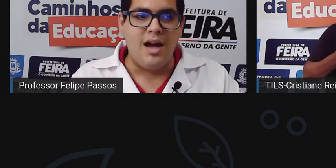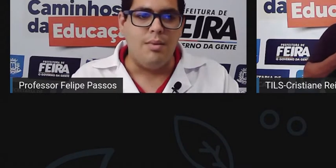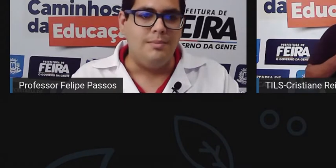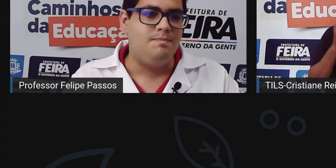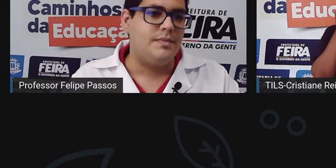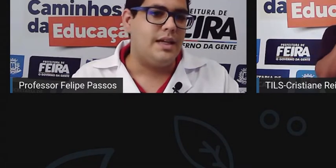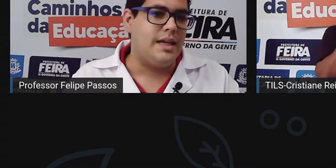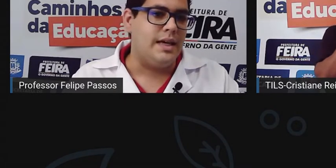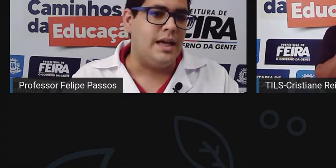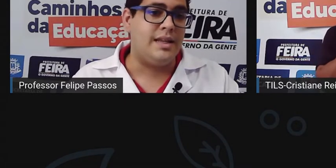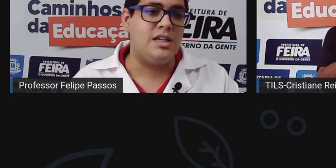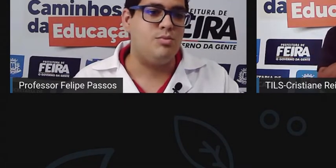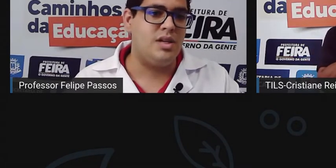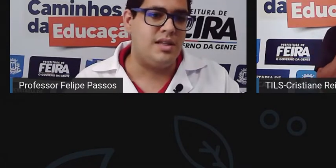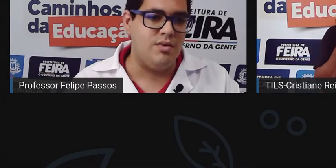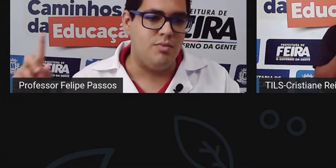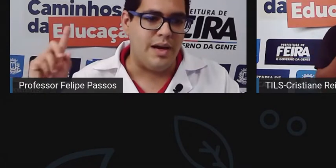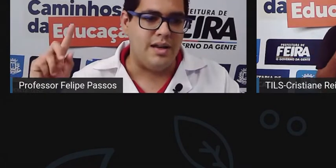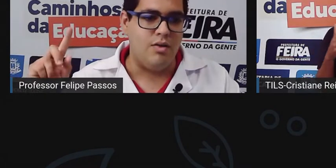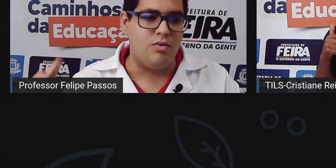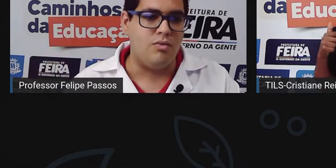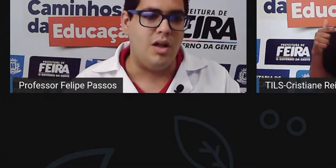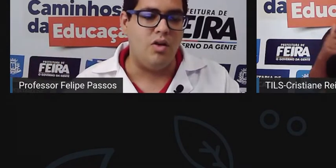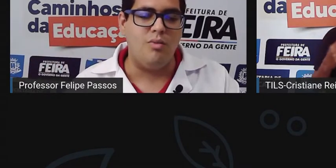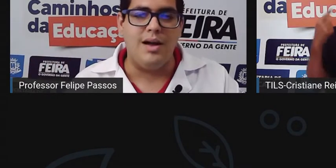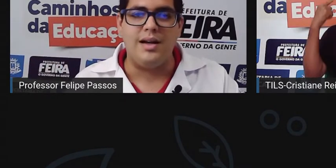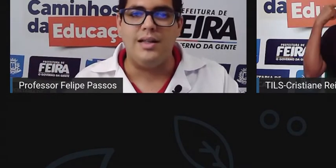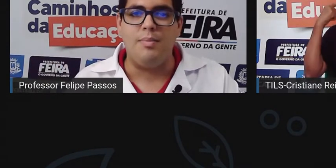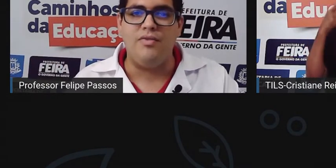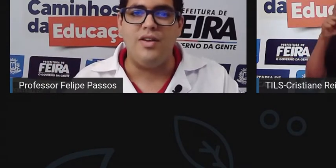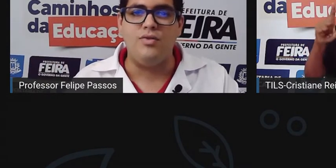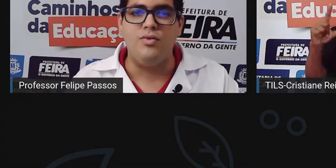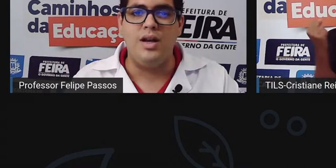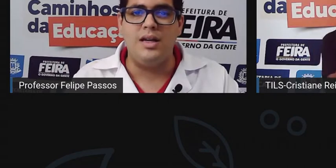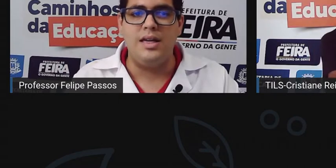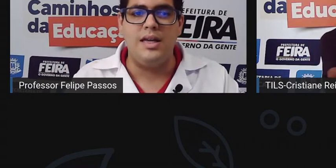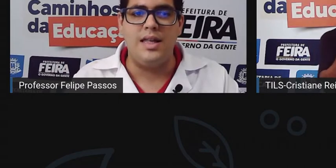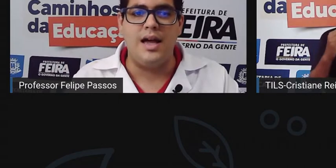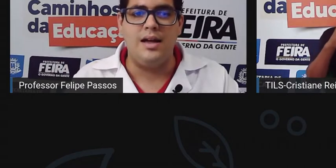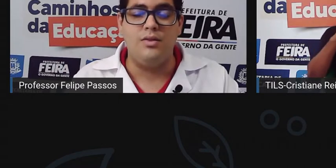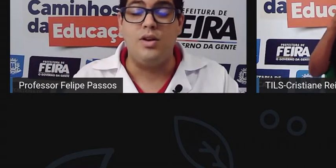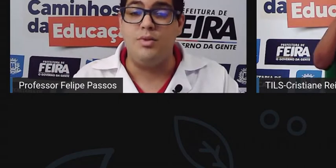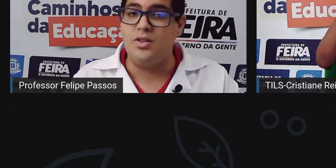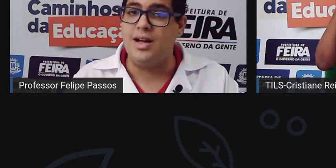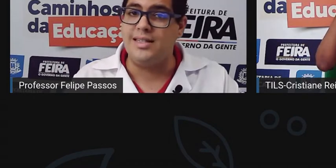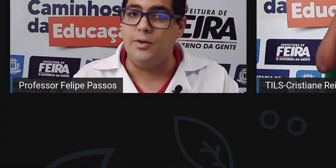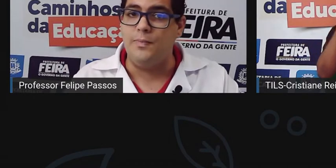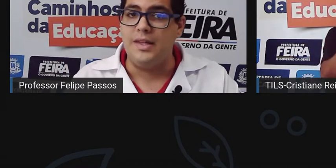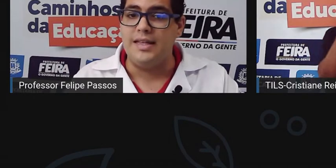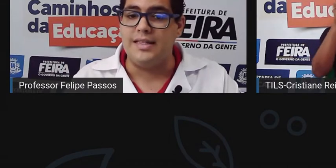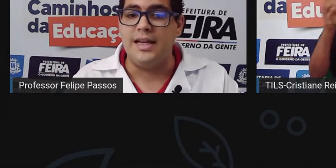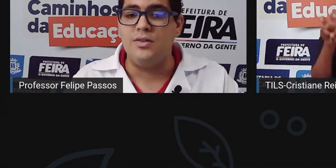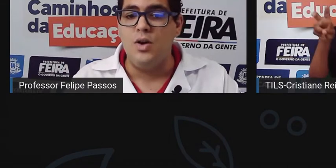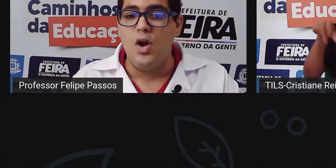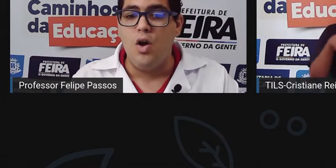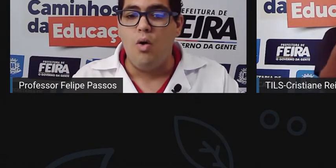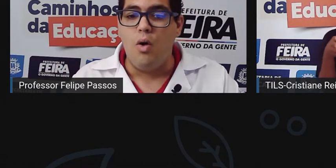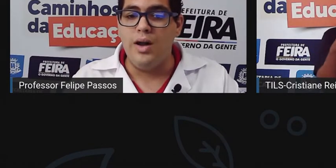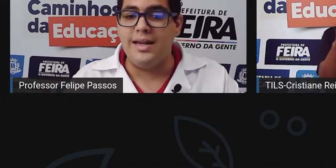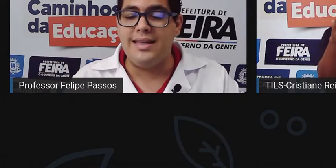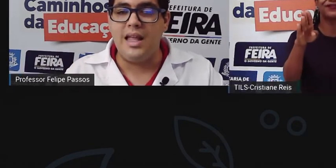uso barba. Atrás de mim tem um painel com a logomarca da Prefeitura e do Caminhos de Educação, certo?